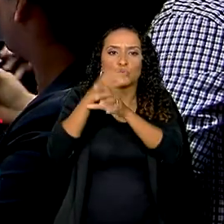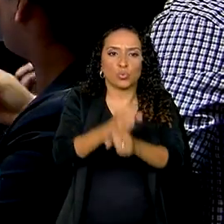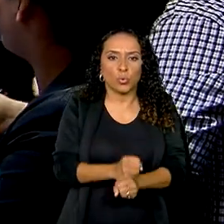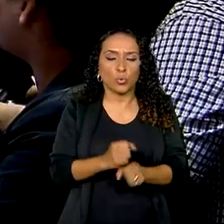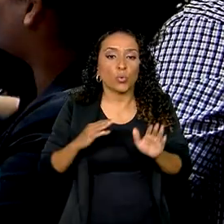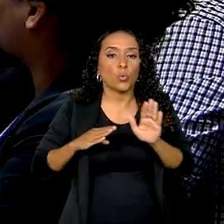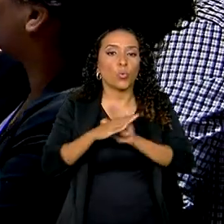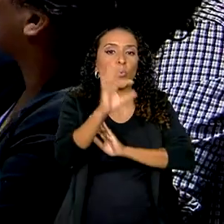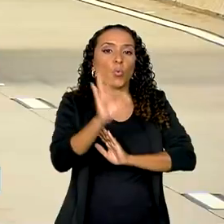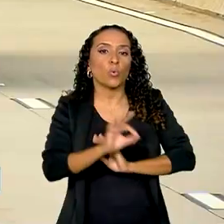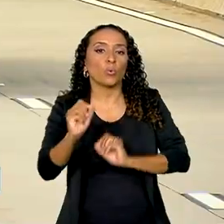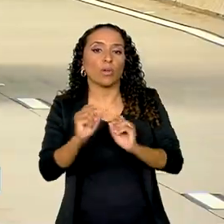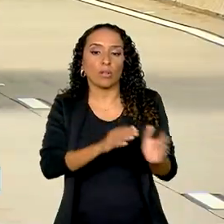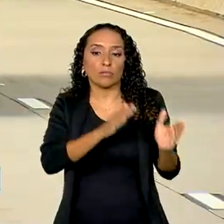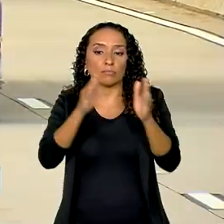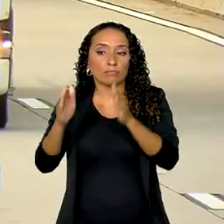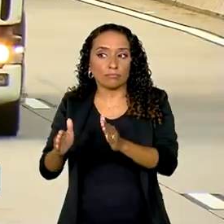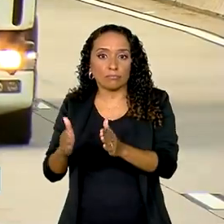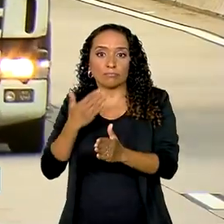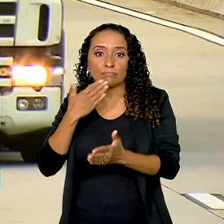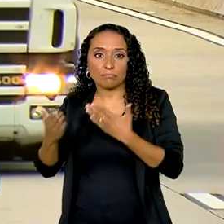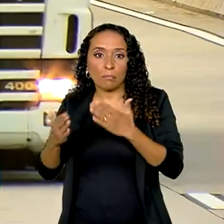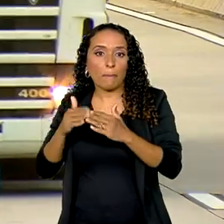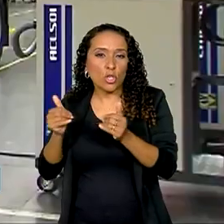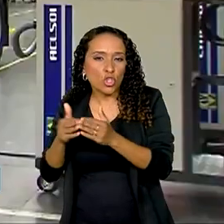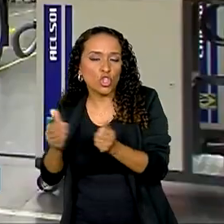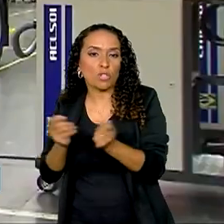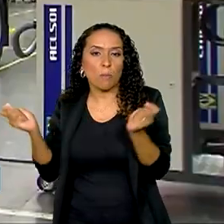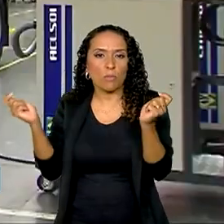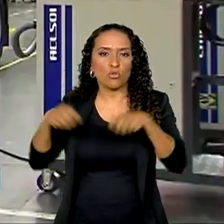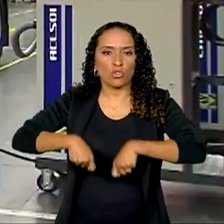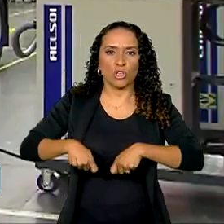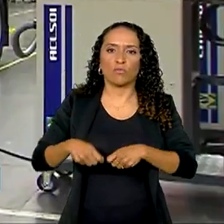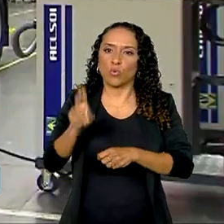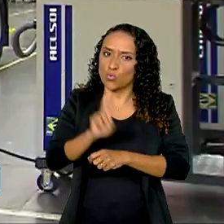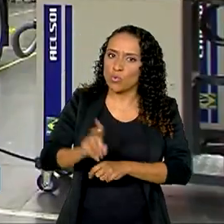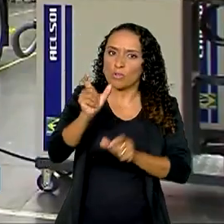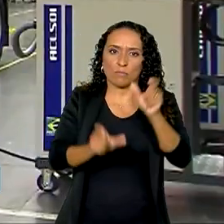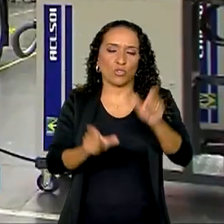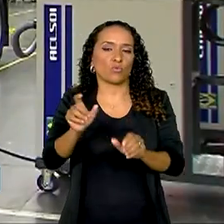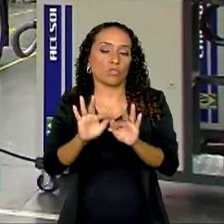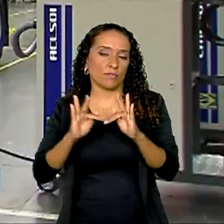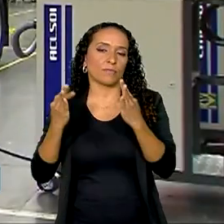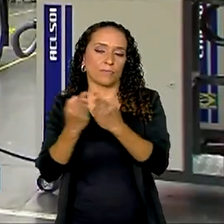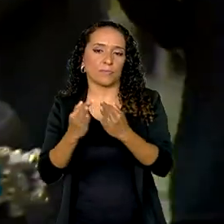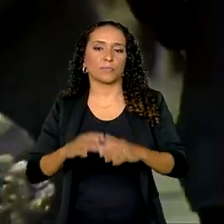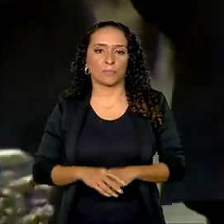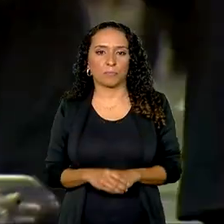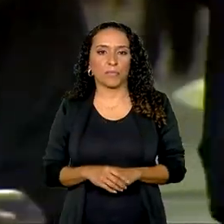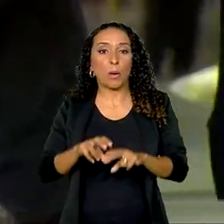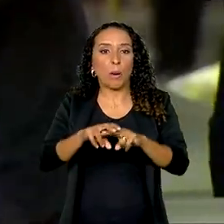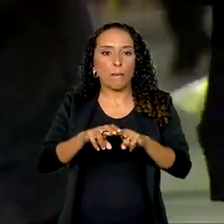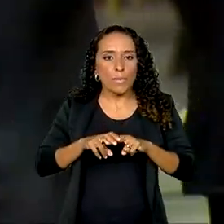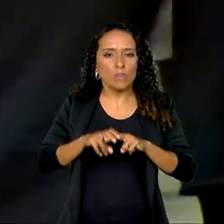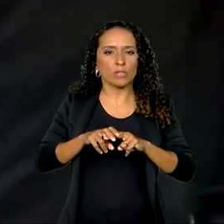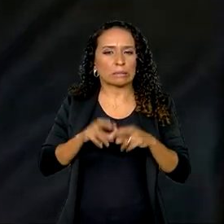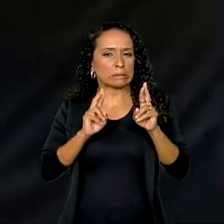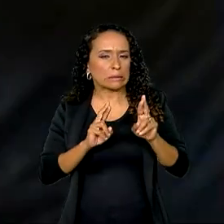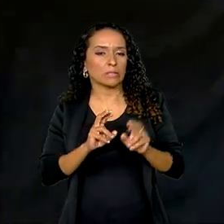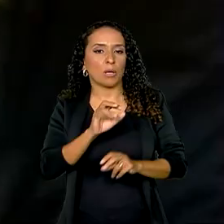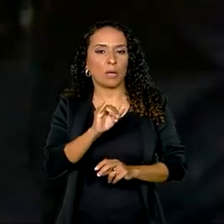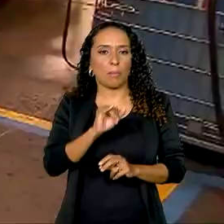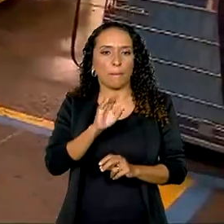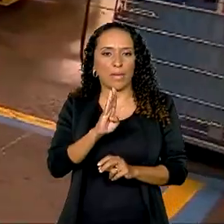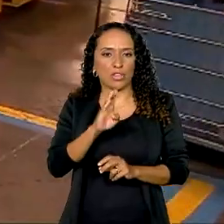índice o lado da demanda, ou seja, a capacidade de consumo das pessoas e famílias. É por isso que a